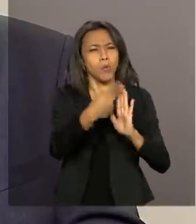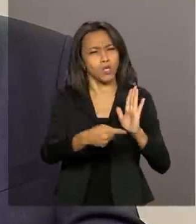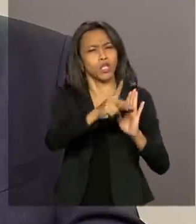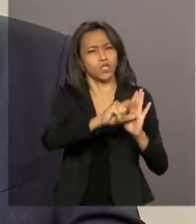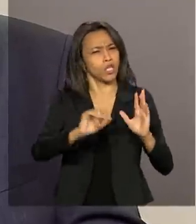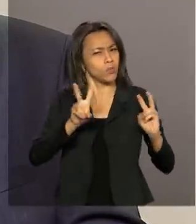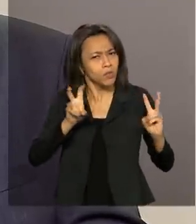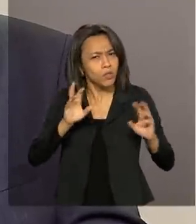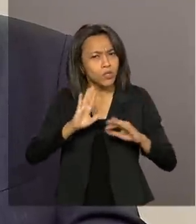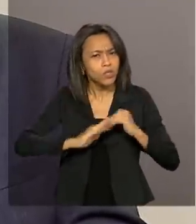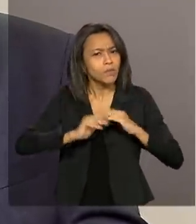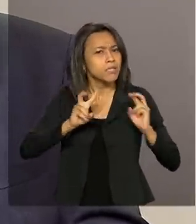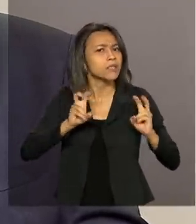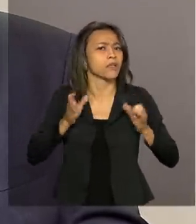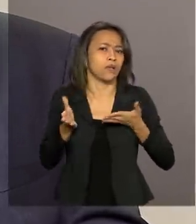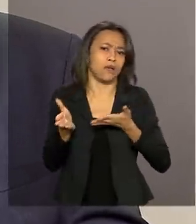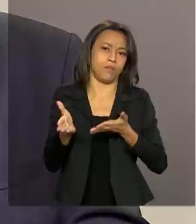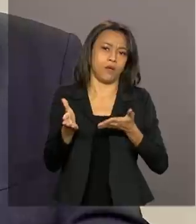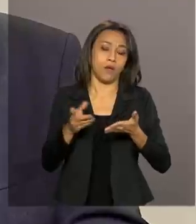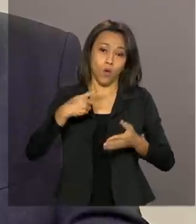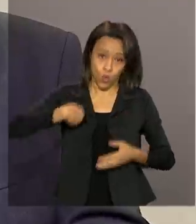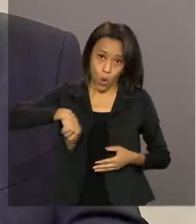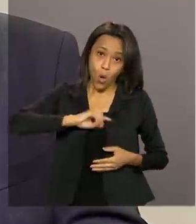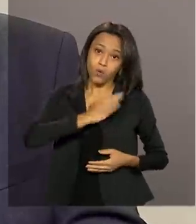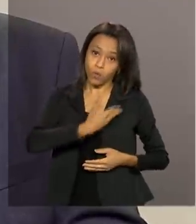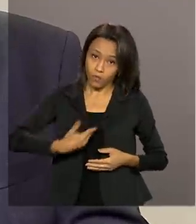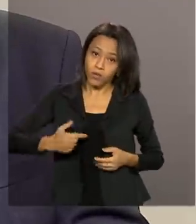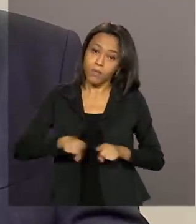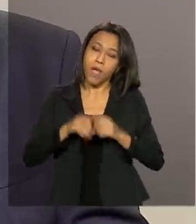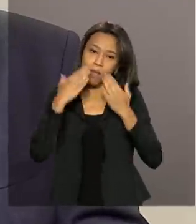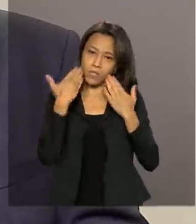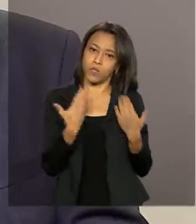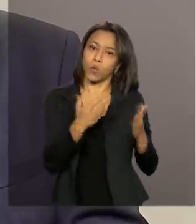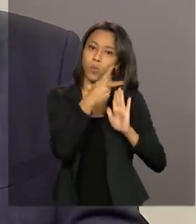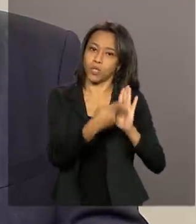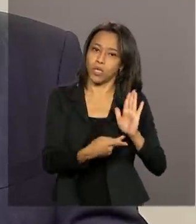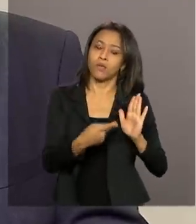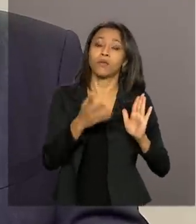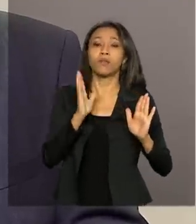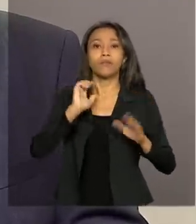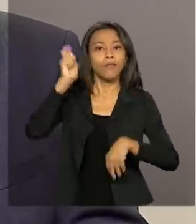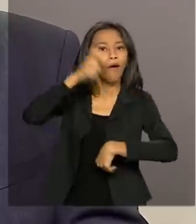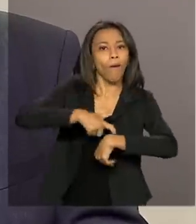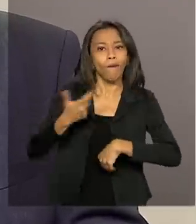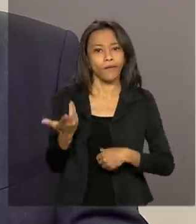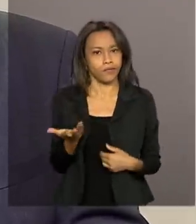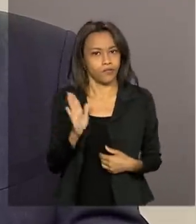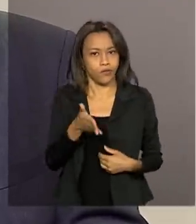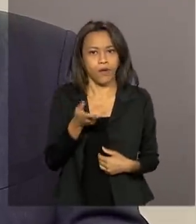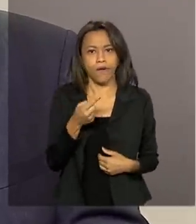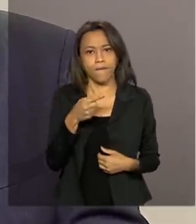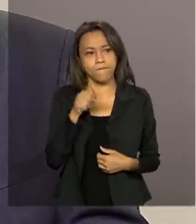esse assunto. O nosso governo apresentou. Então, está na hora do Congresso